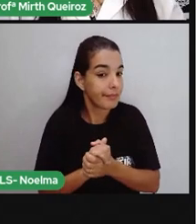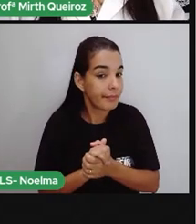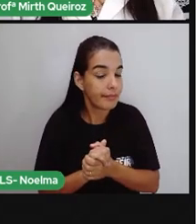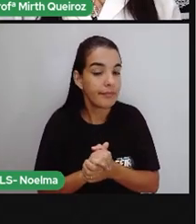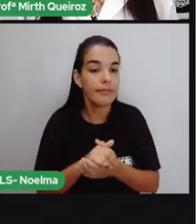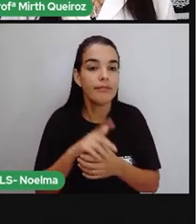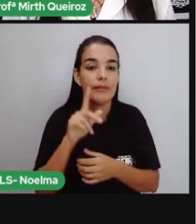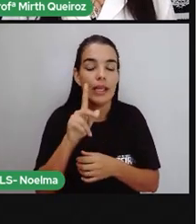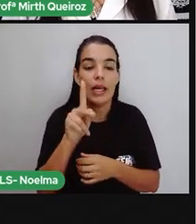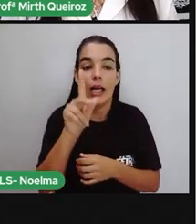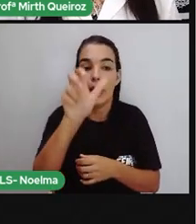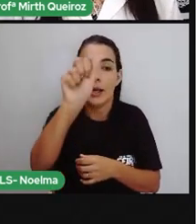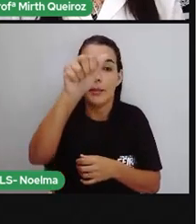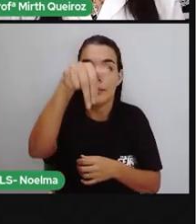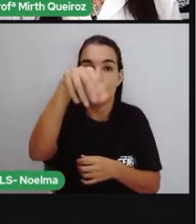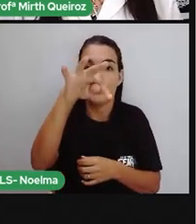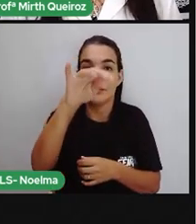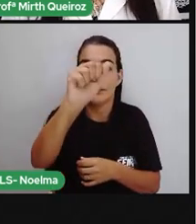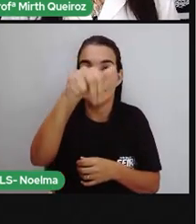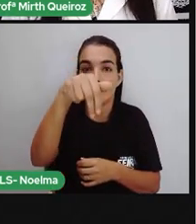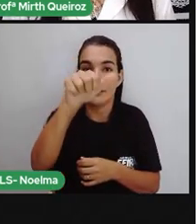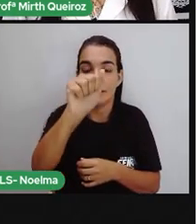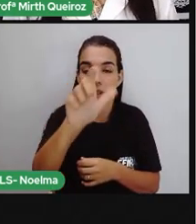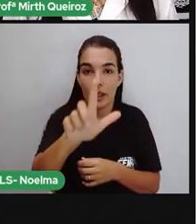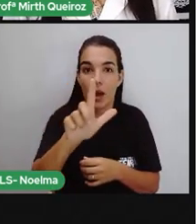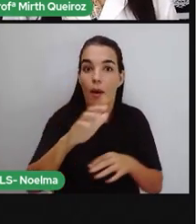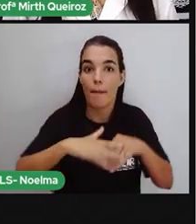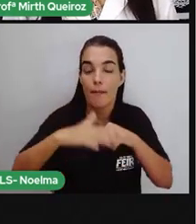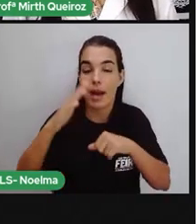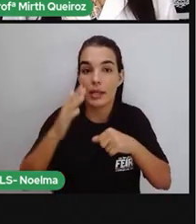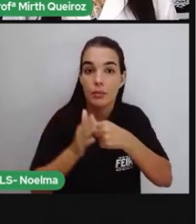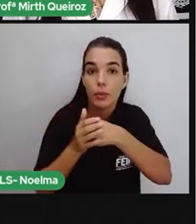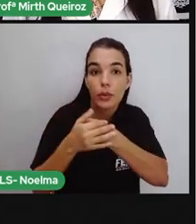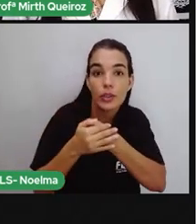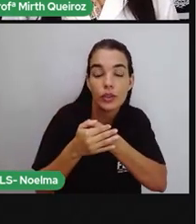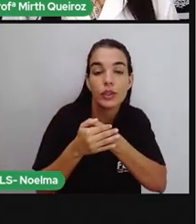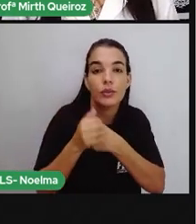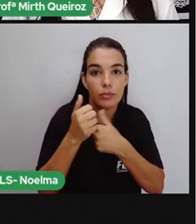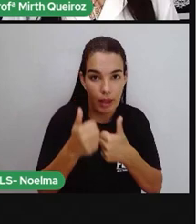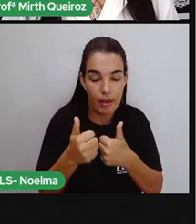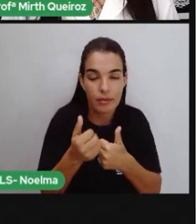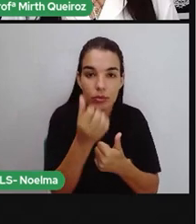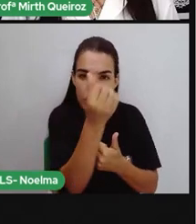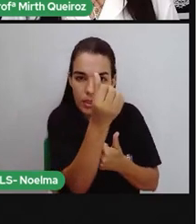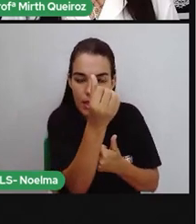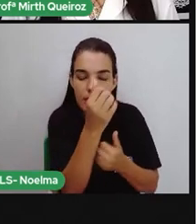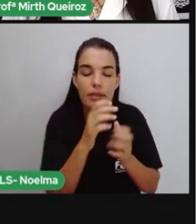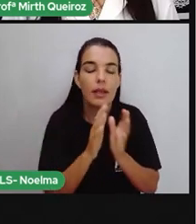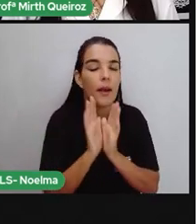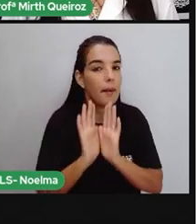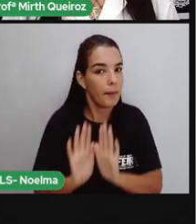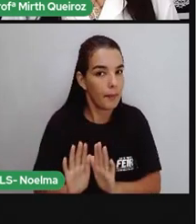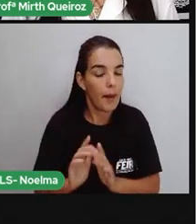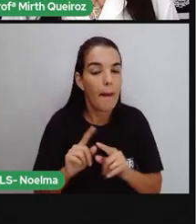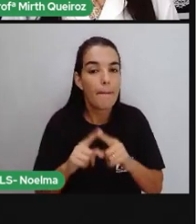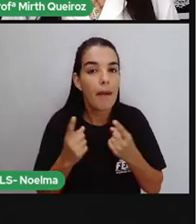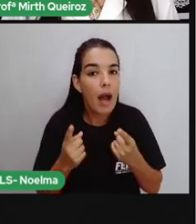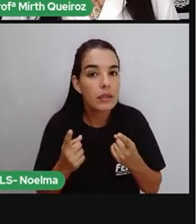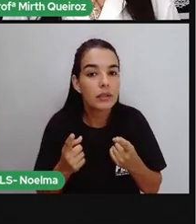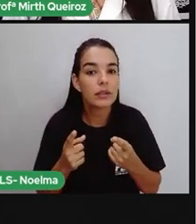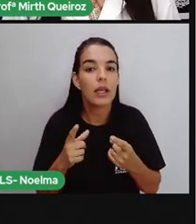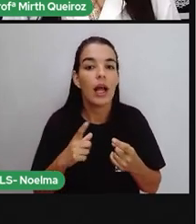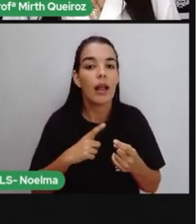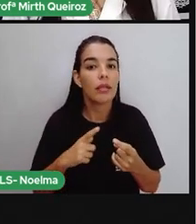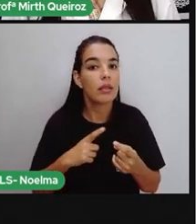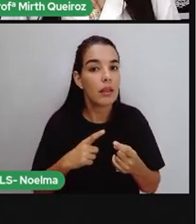preservados do Brasil, né? Porém, embora ele seja um dos mais preservados, significa que